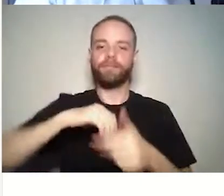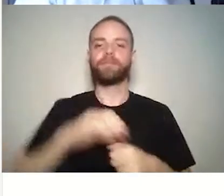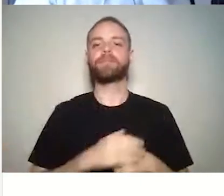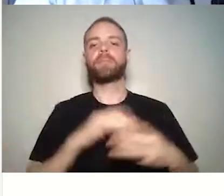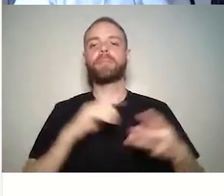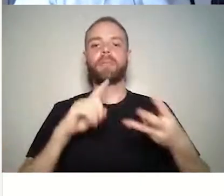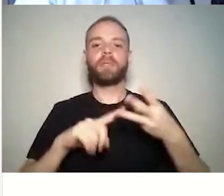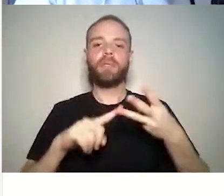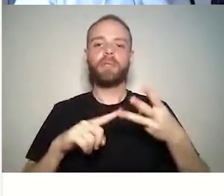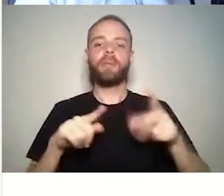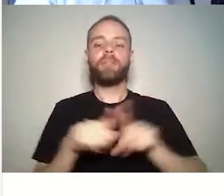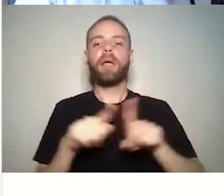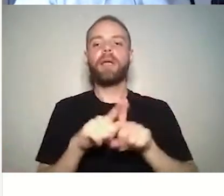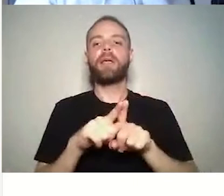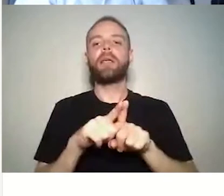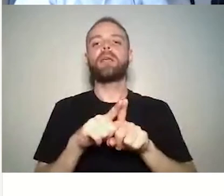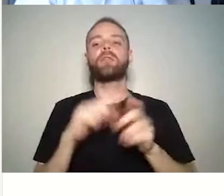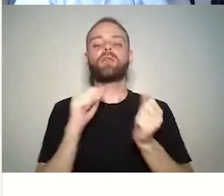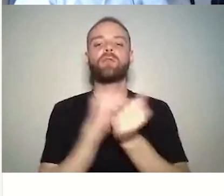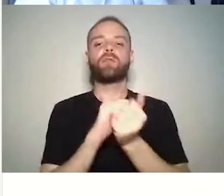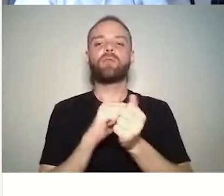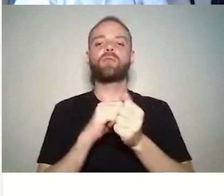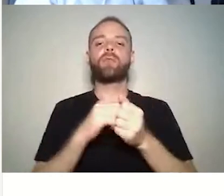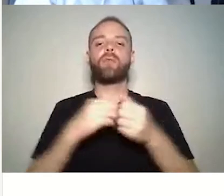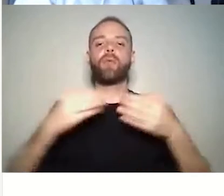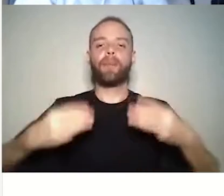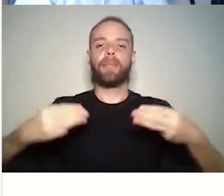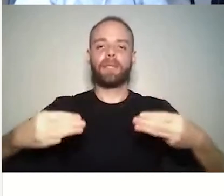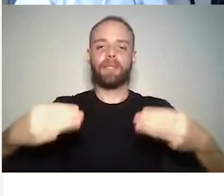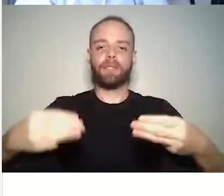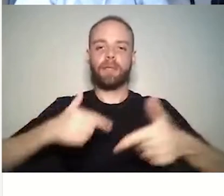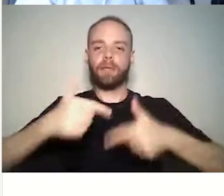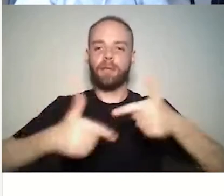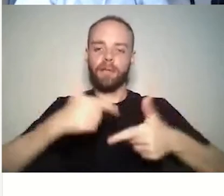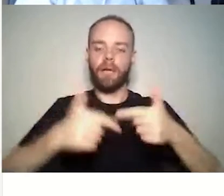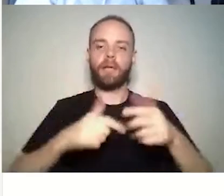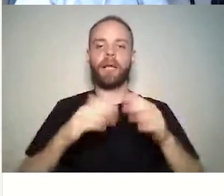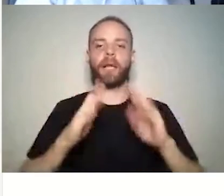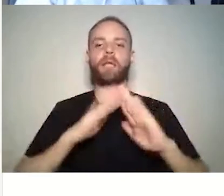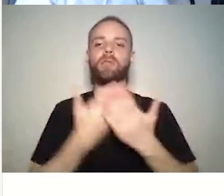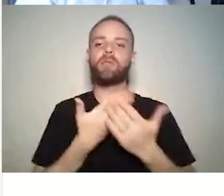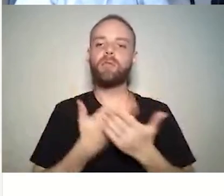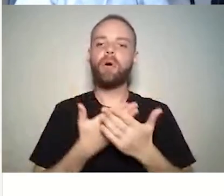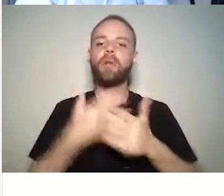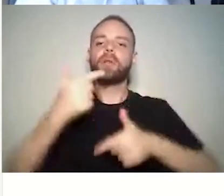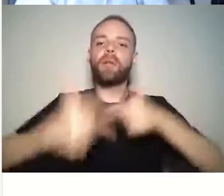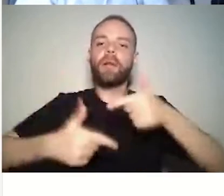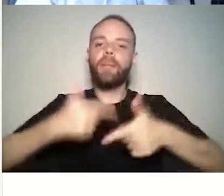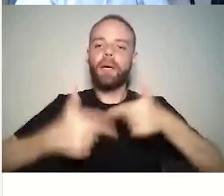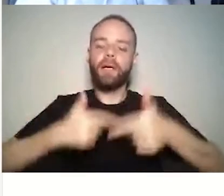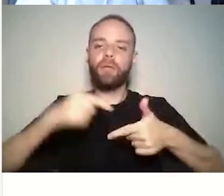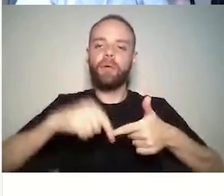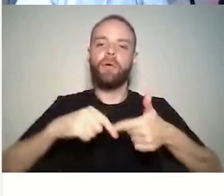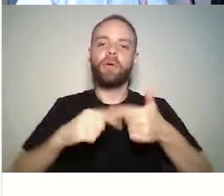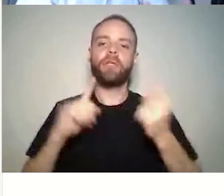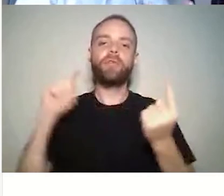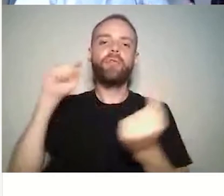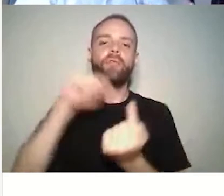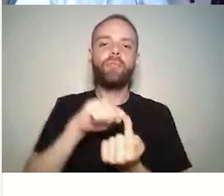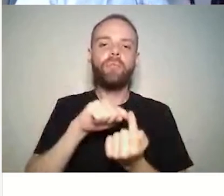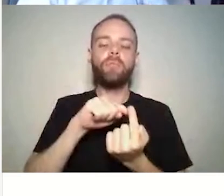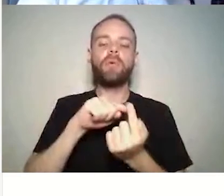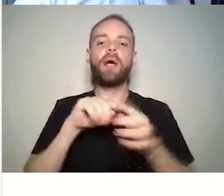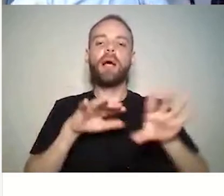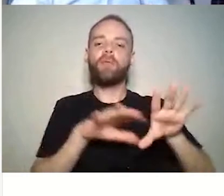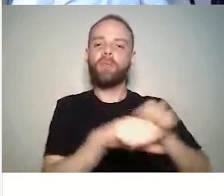programa junto com o Ministério do Trabalho, e que focava na capacitação de pessoas